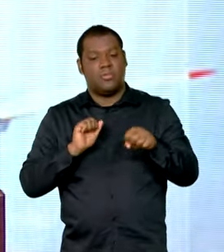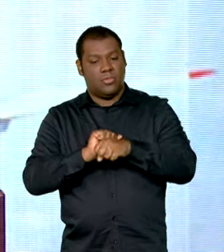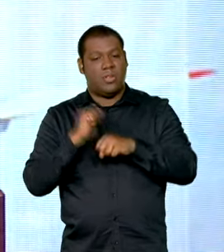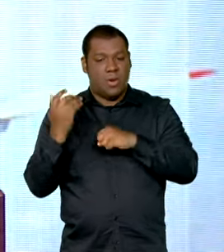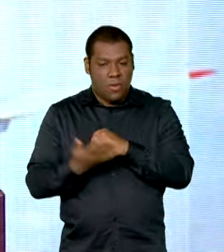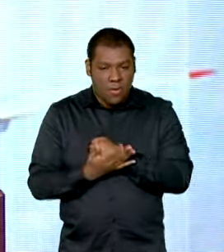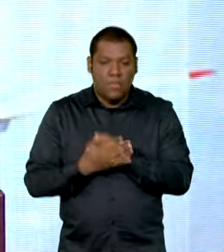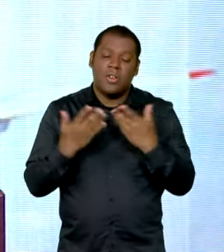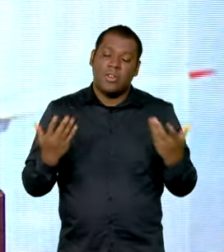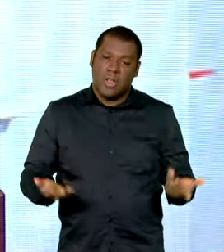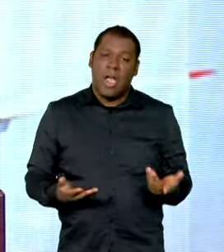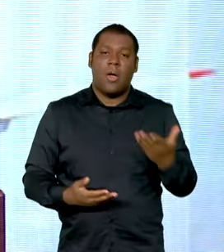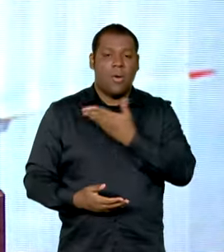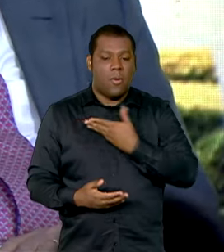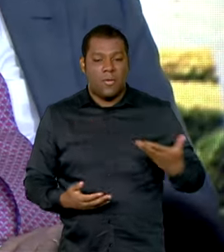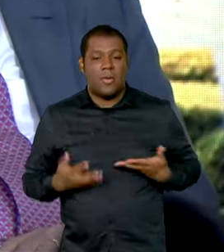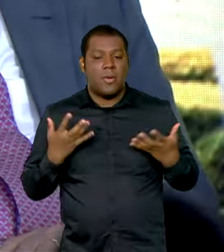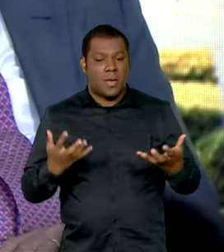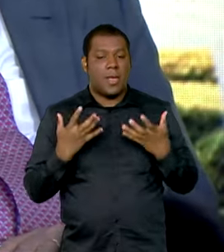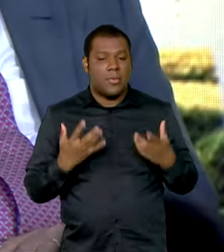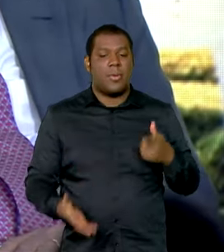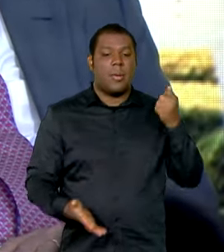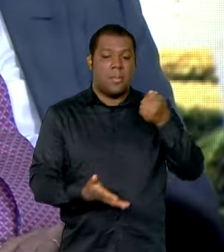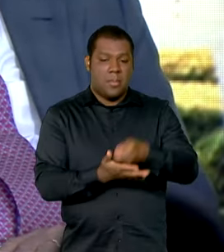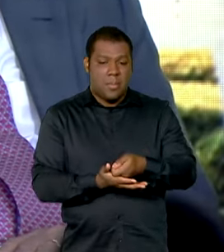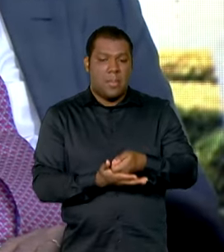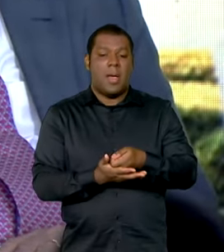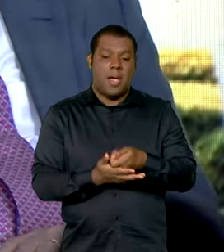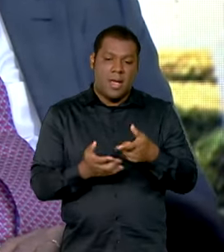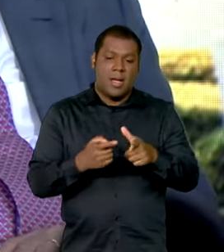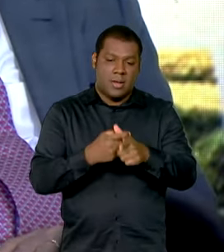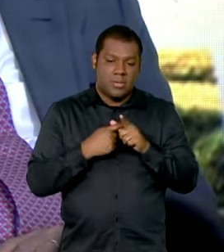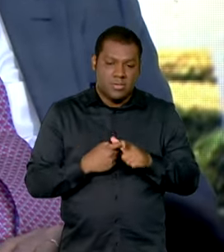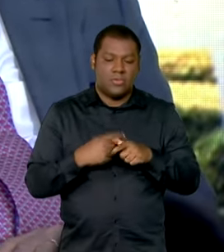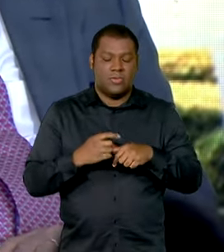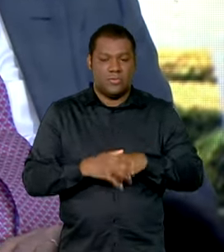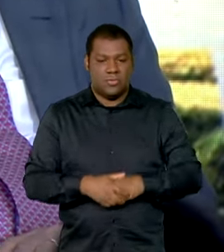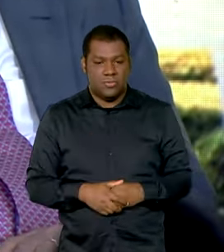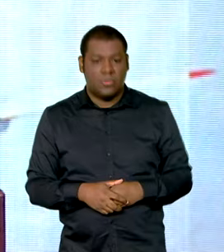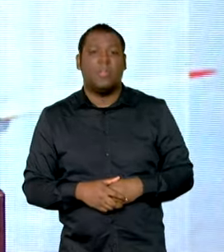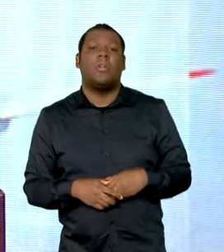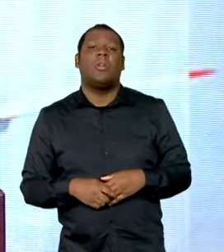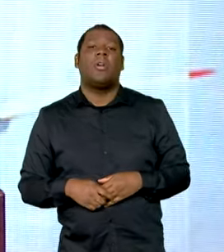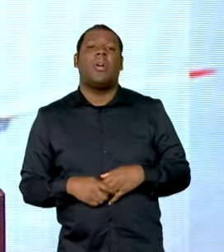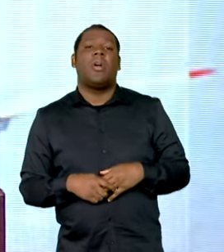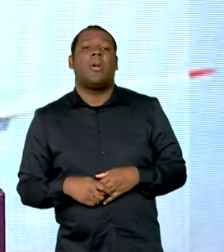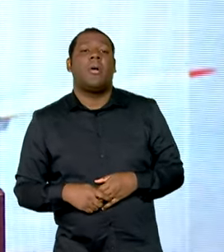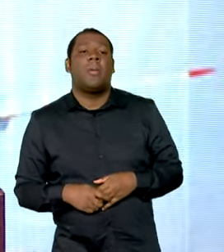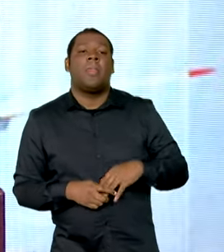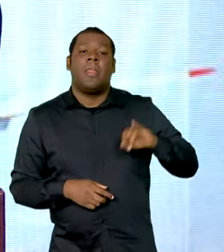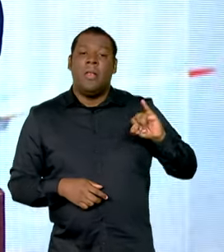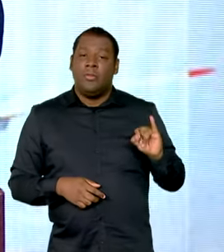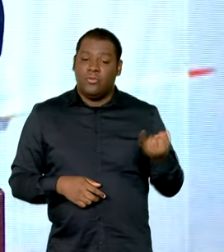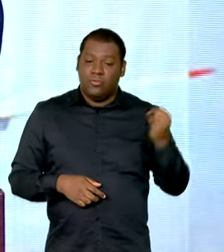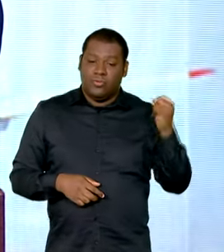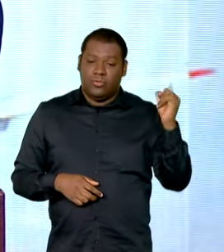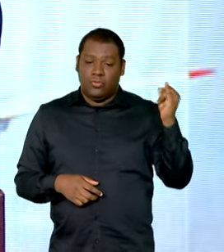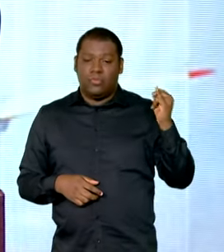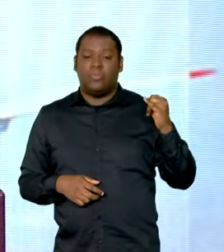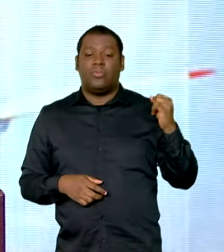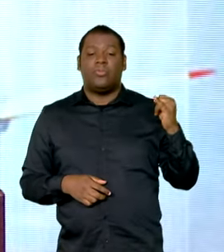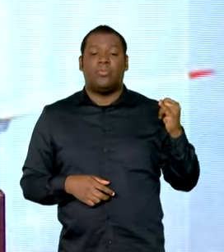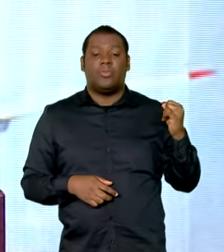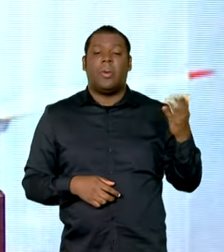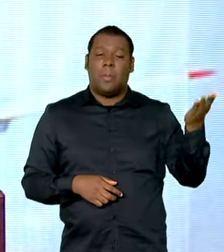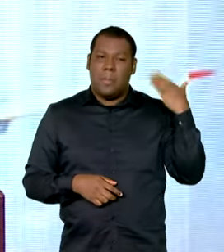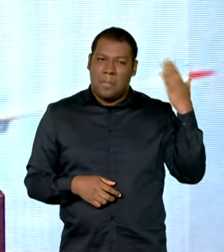Os empréstimos criados a juros, repito, abusivos, que foram contraídos durante